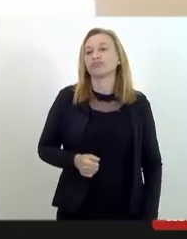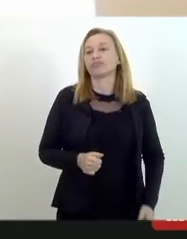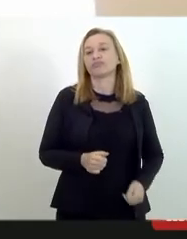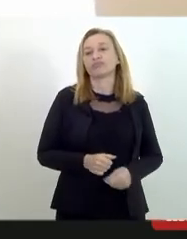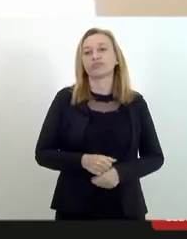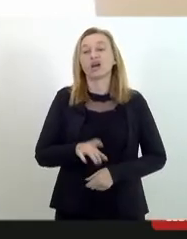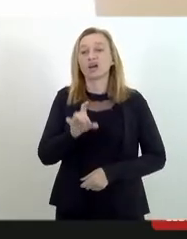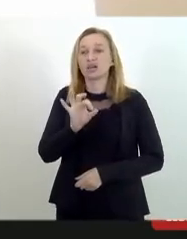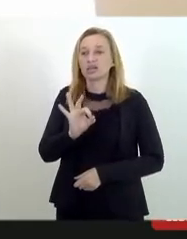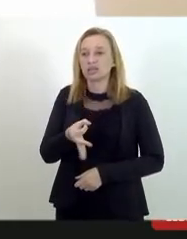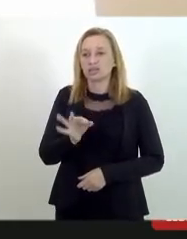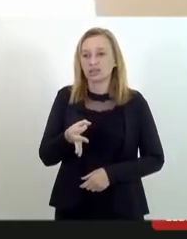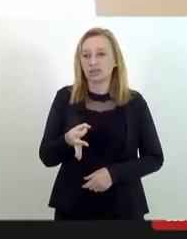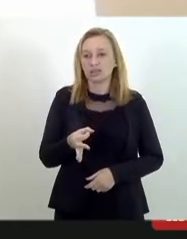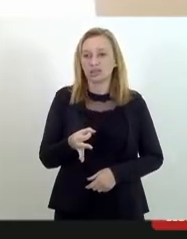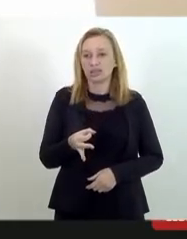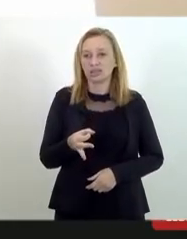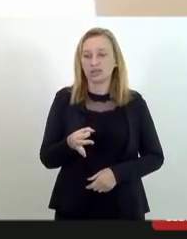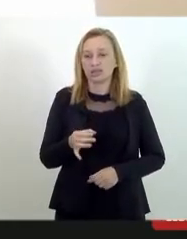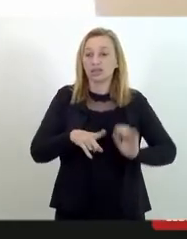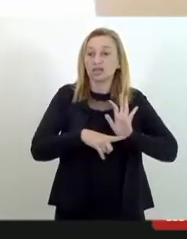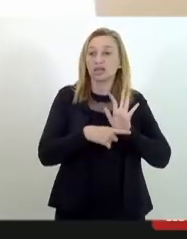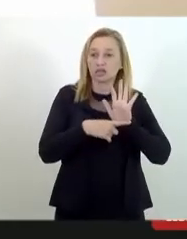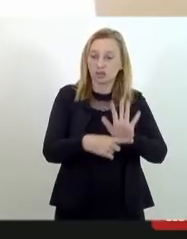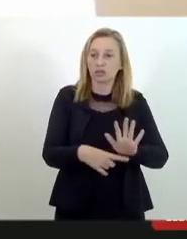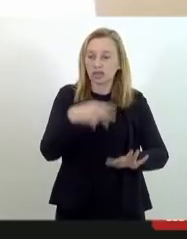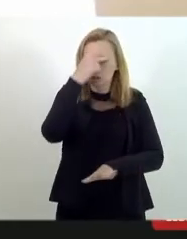garantir uma capilaridade no atendimento às vítimas.